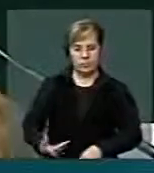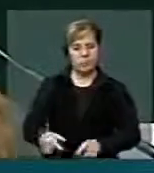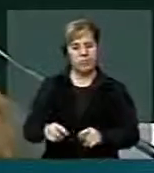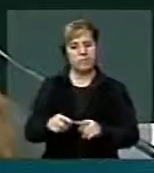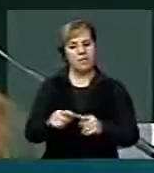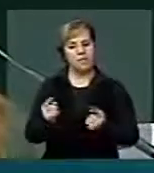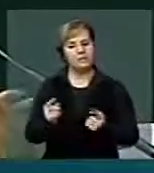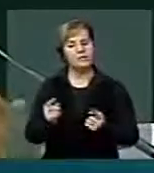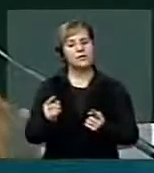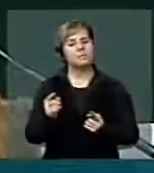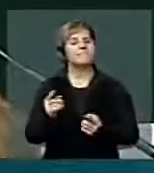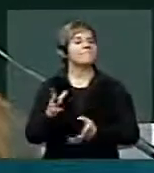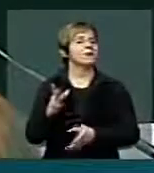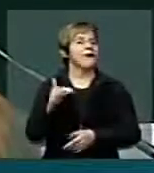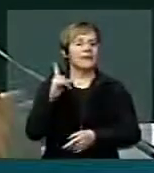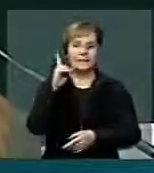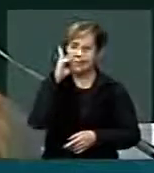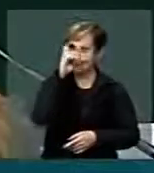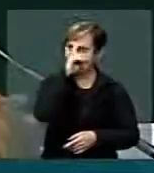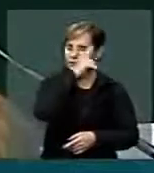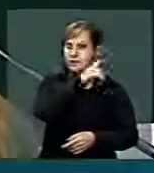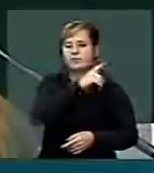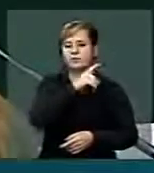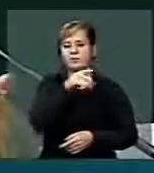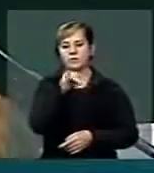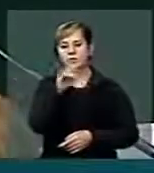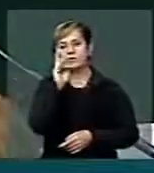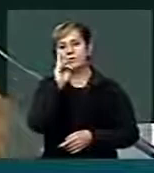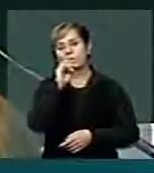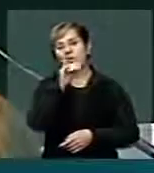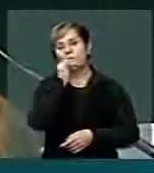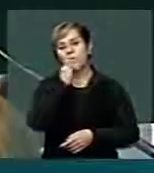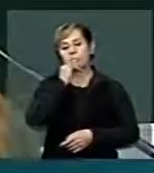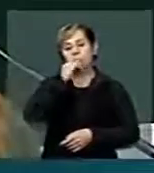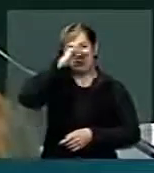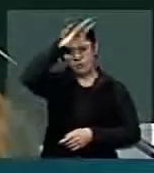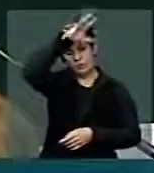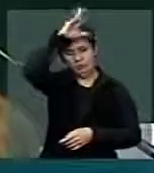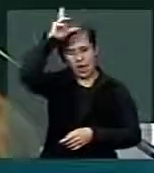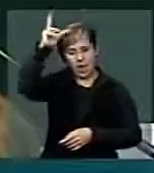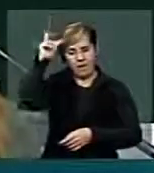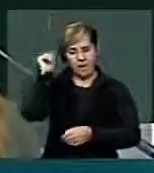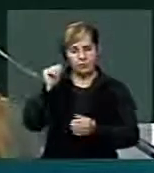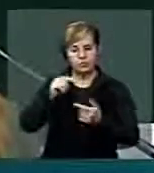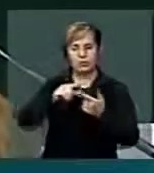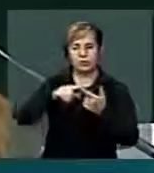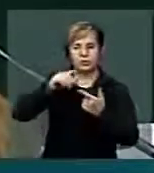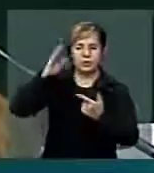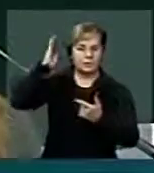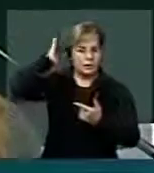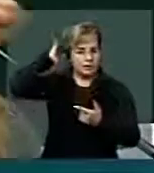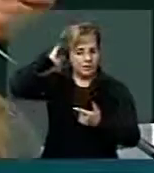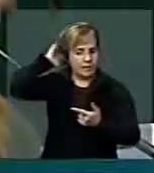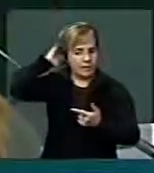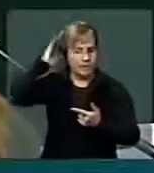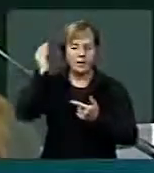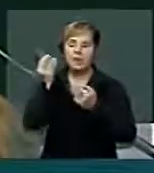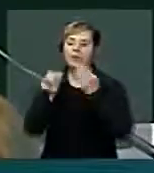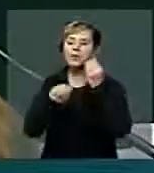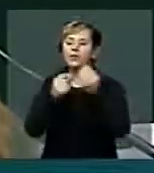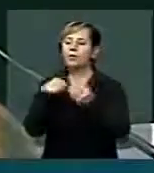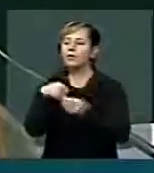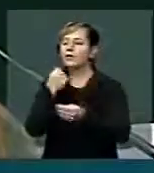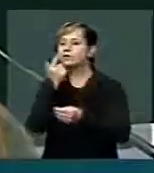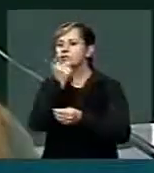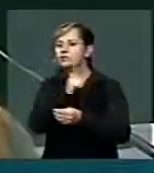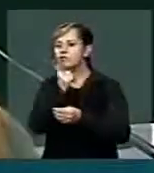difícil, principalmente se você olhar a Amazônia, o tamanho do Pará, o tamanho do Amazonas, como é que nós vamos chegar nas